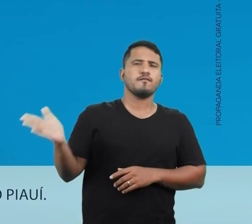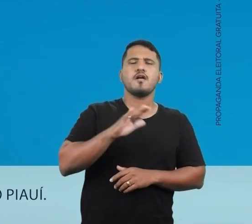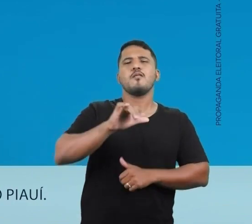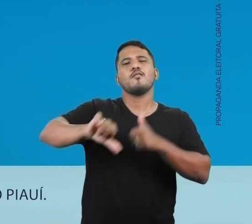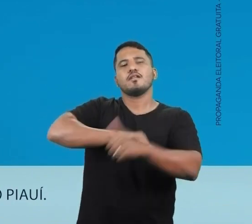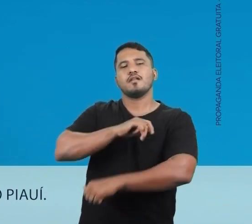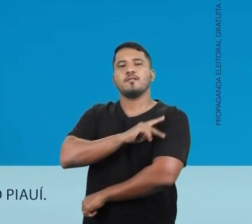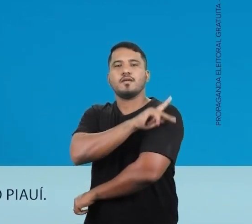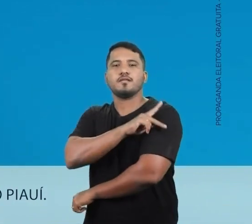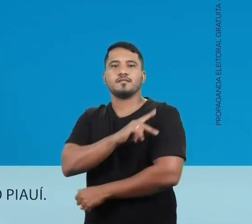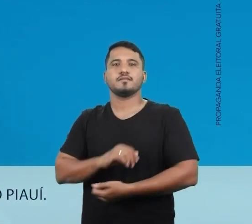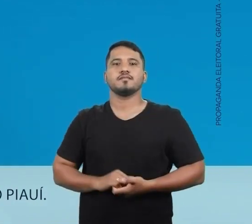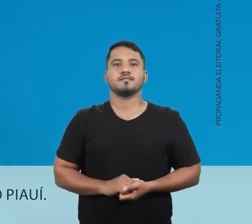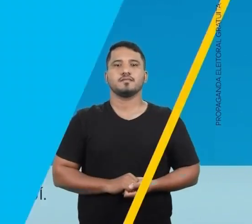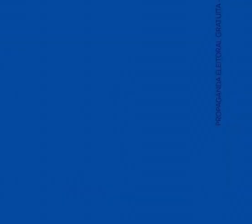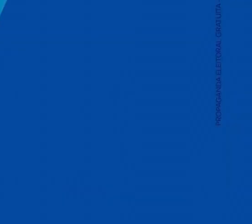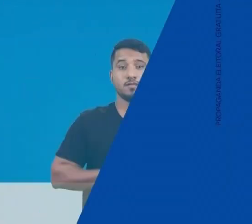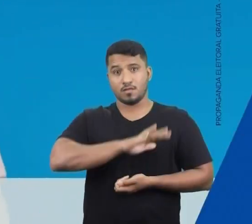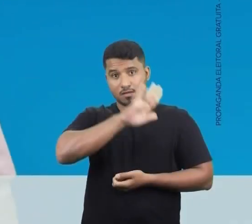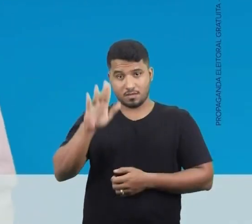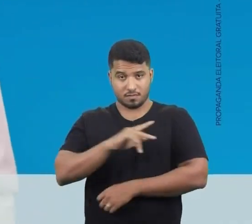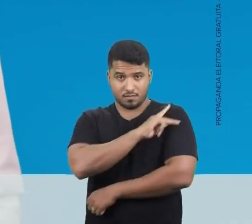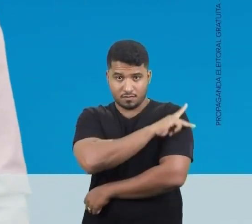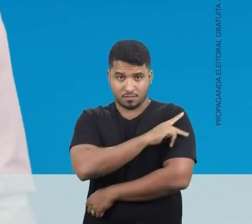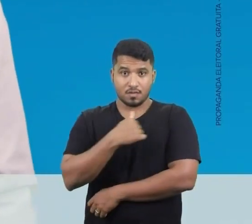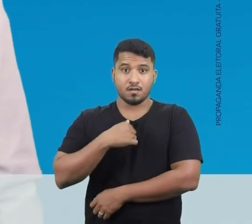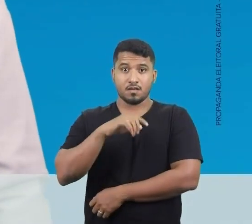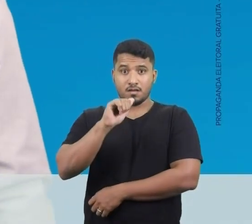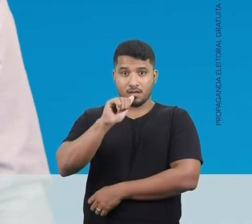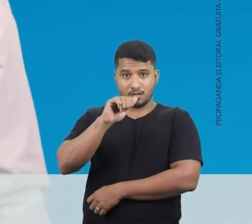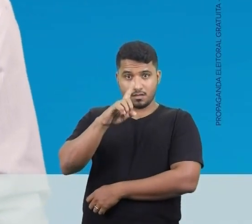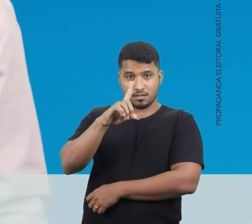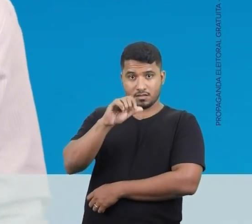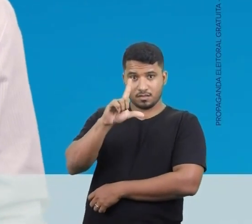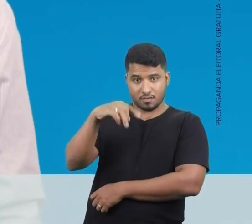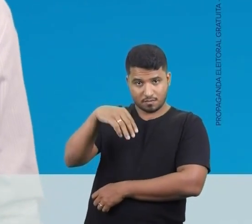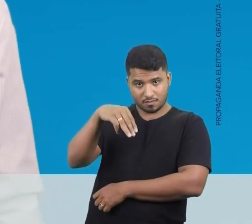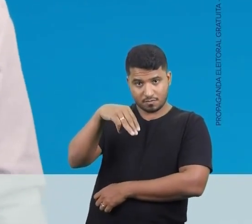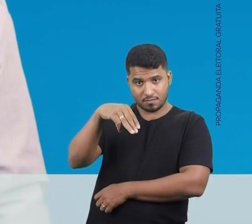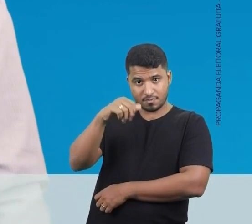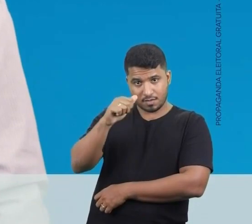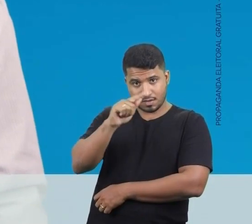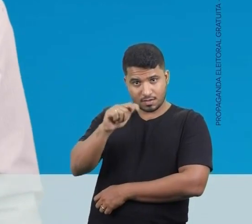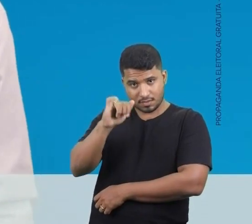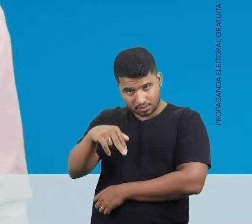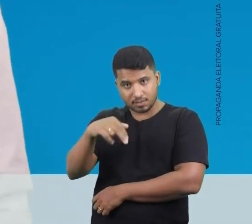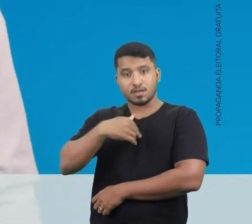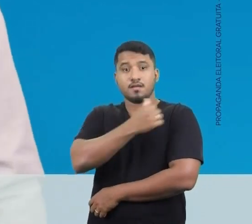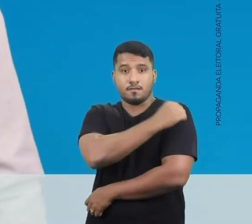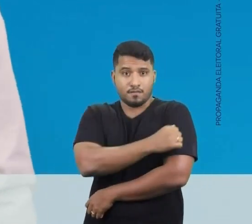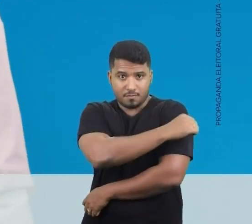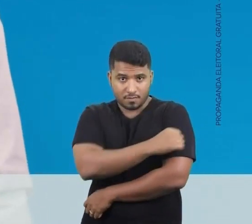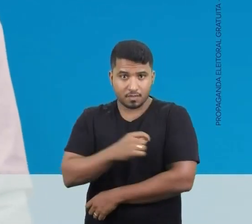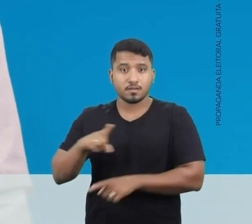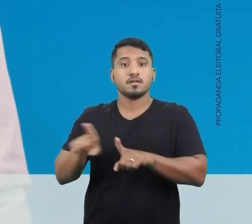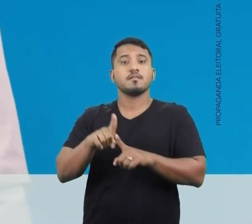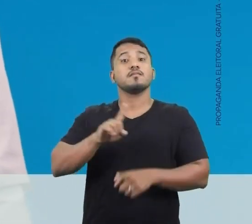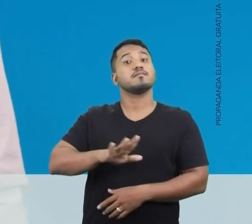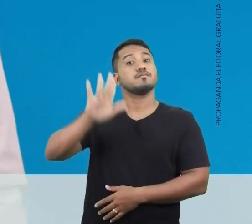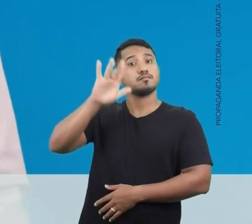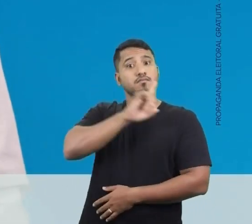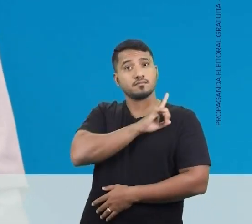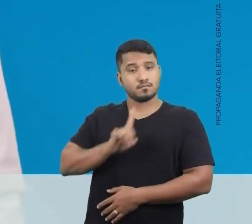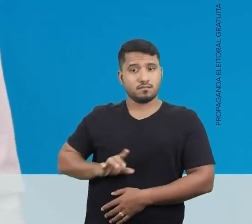Cidadania, vamos mudar o Piauí. Olá, Piauí. Sou Adel Mazin da Saúde, enfermeiro e candidato a deputado federal.